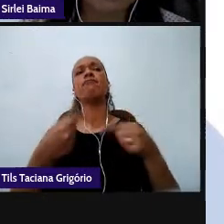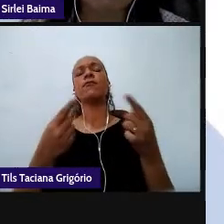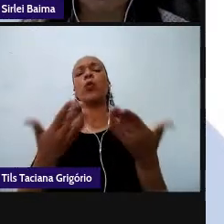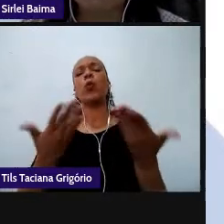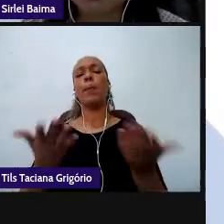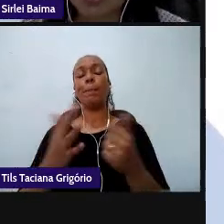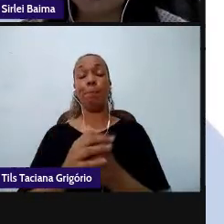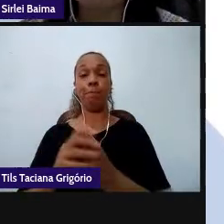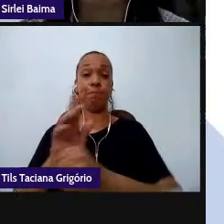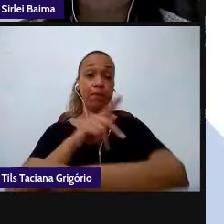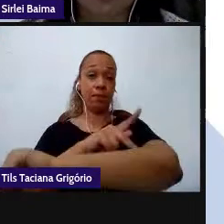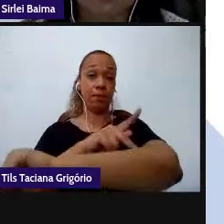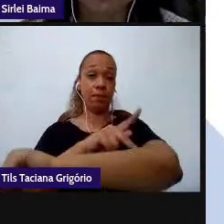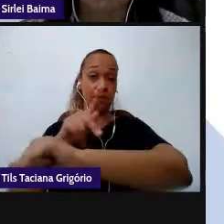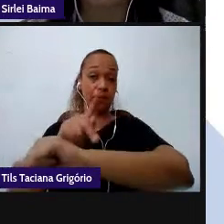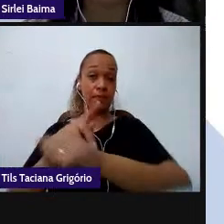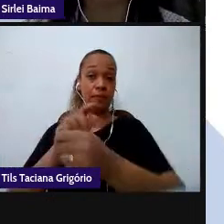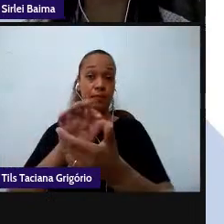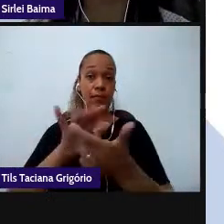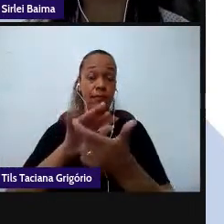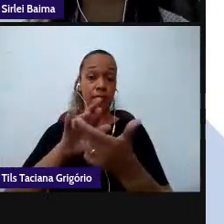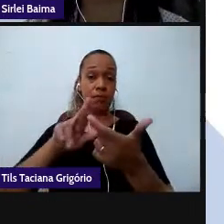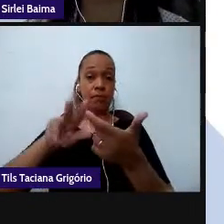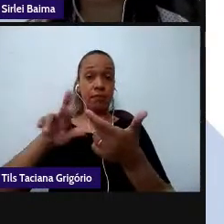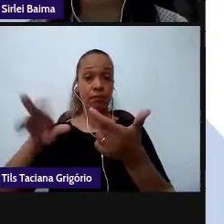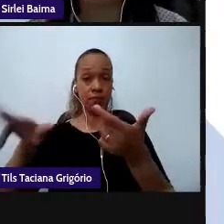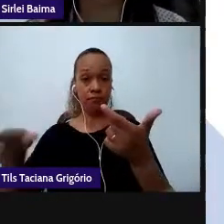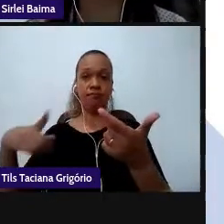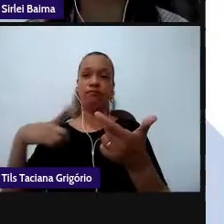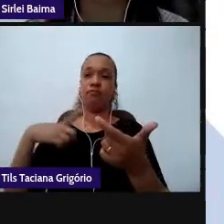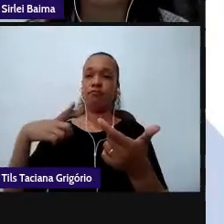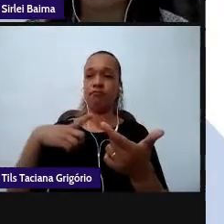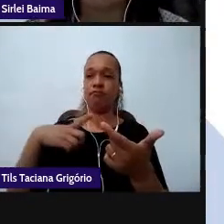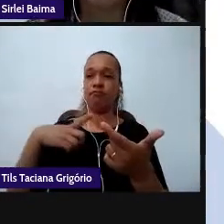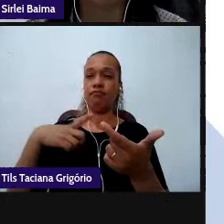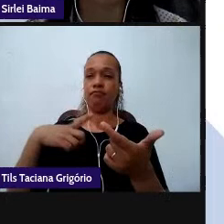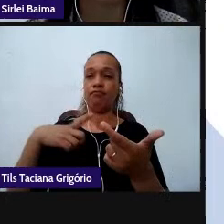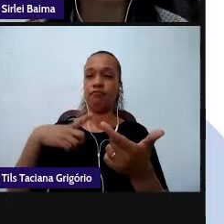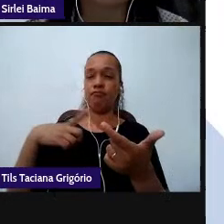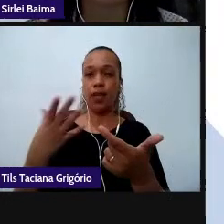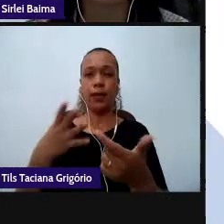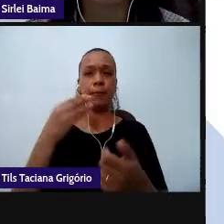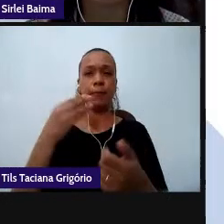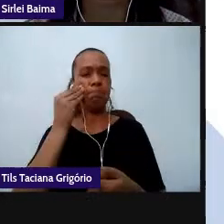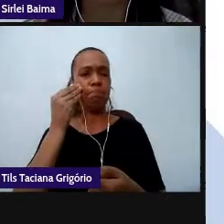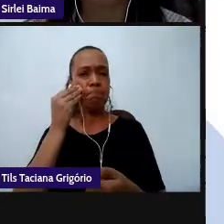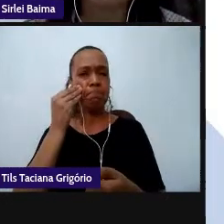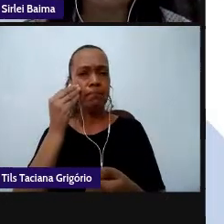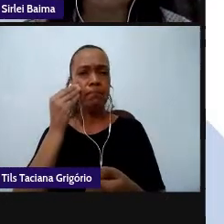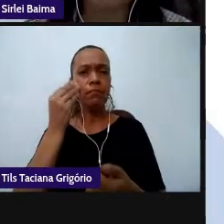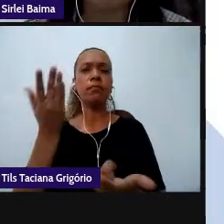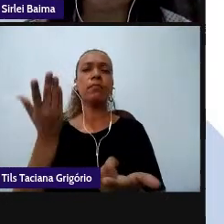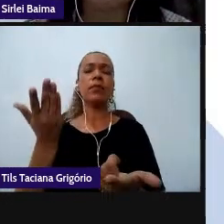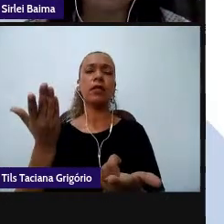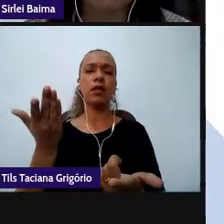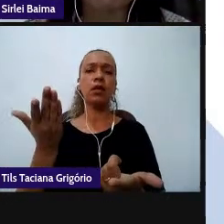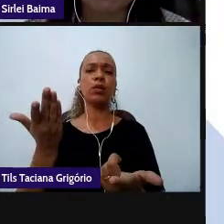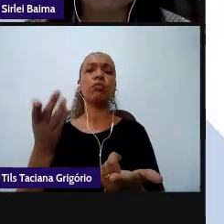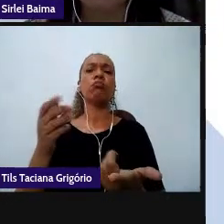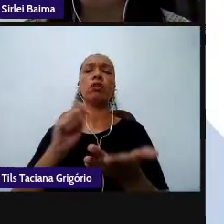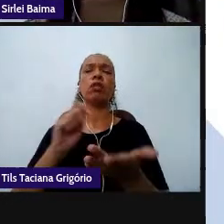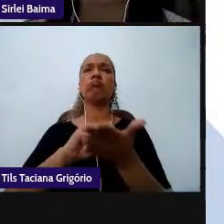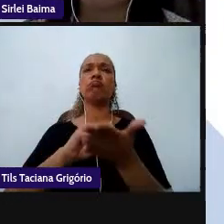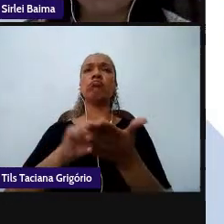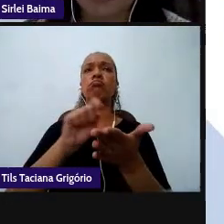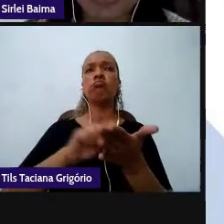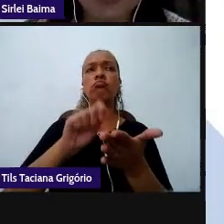multiletramentos ela está aí tem tantos escritos inúmeros escritos mas nós enquanto profissionais da